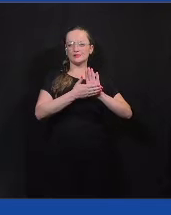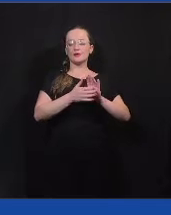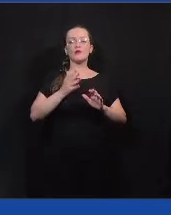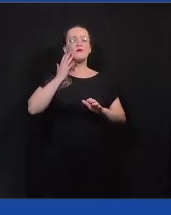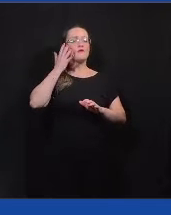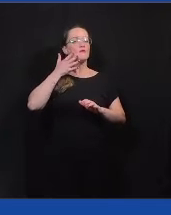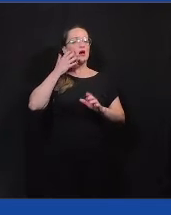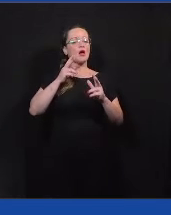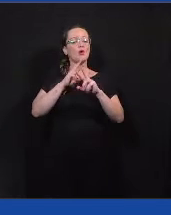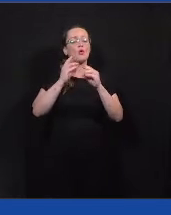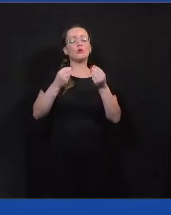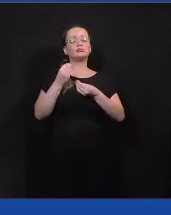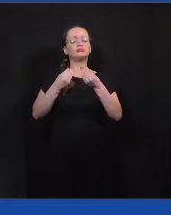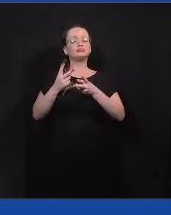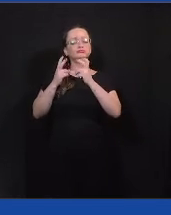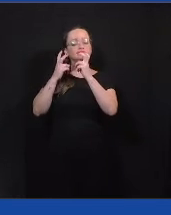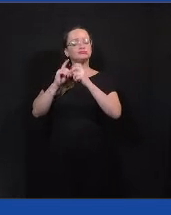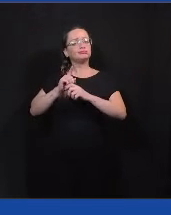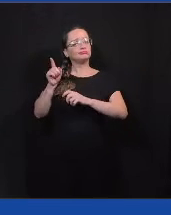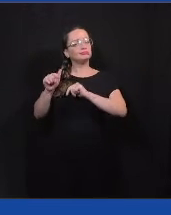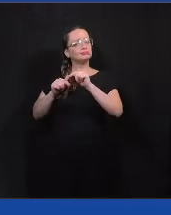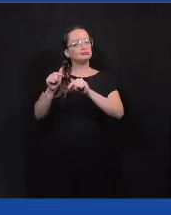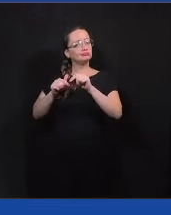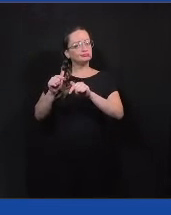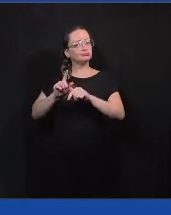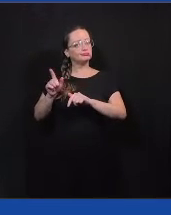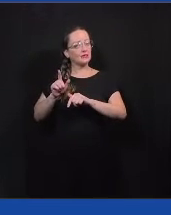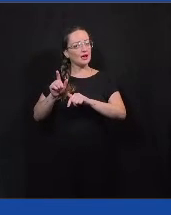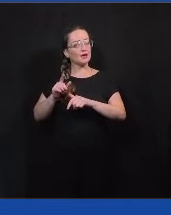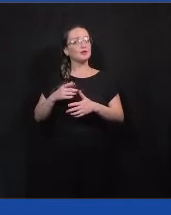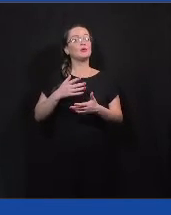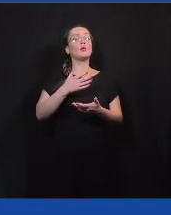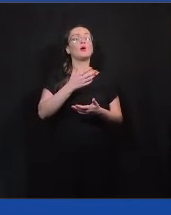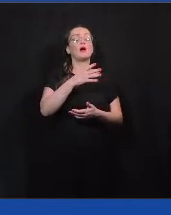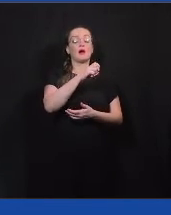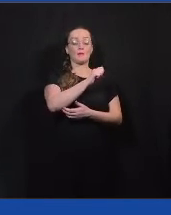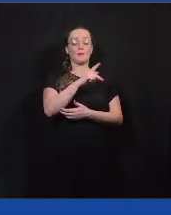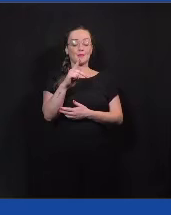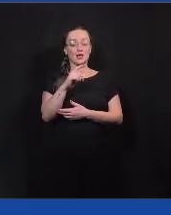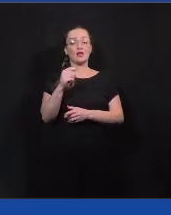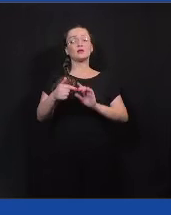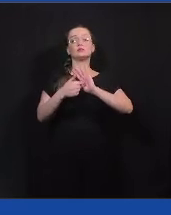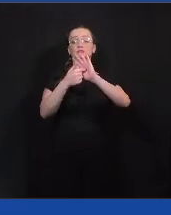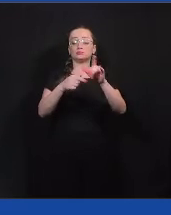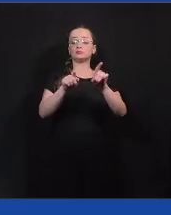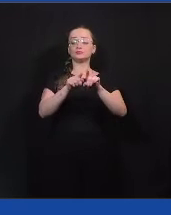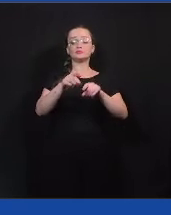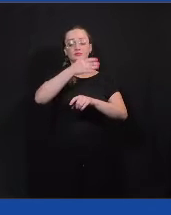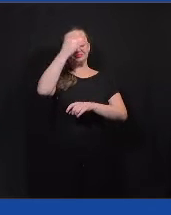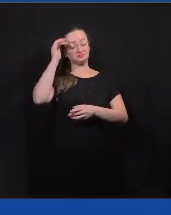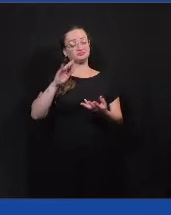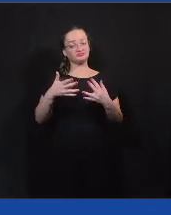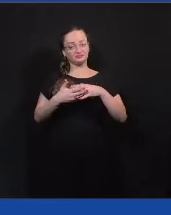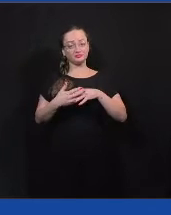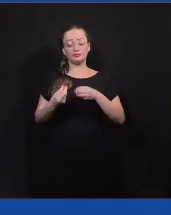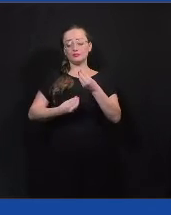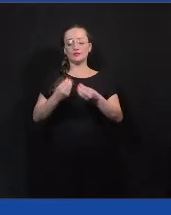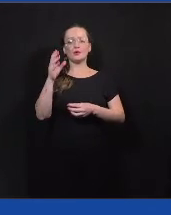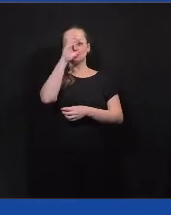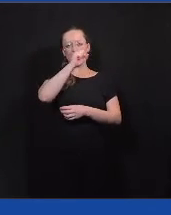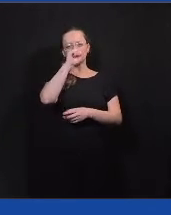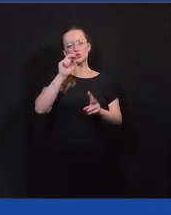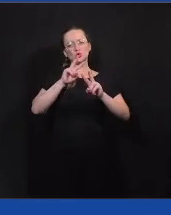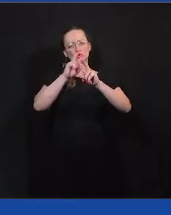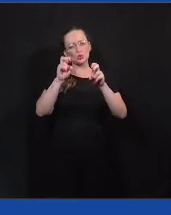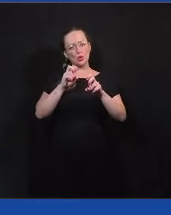a gamificação que a gente trouxe para o Colab, para o aplicativo, para mostrar um pouco para os cidadãos como a gente aprender sobre educação política